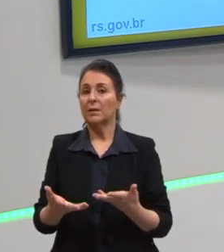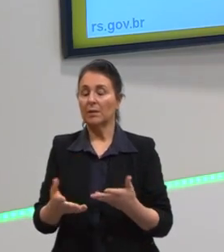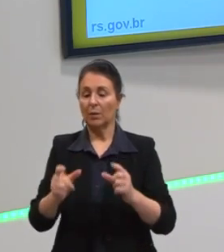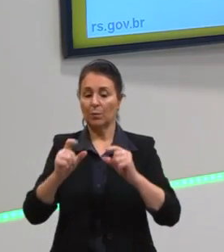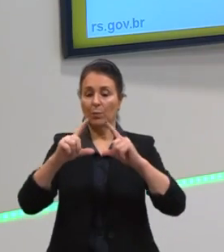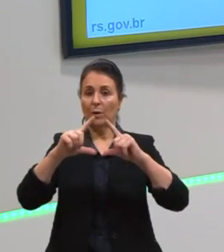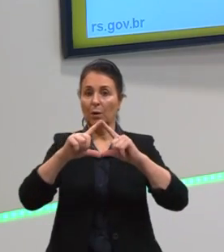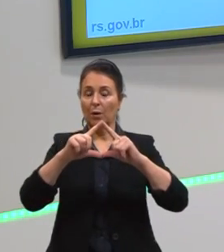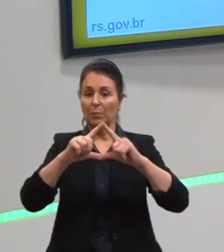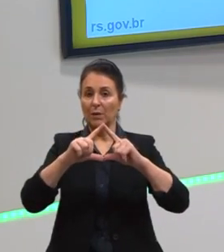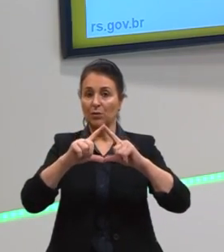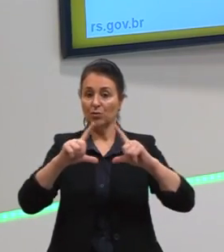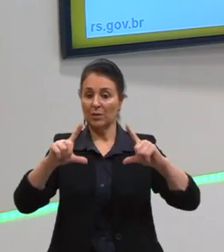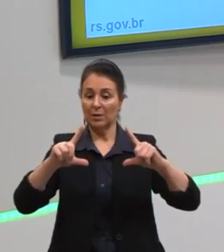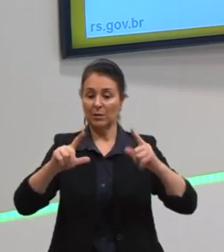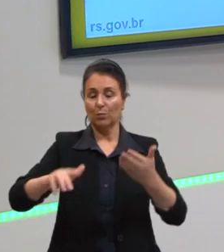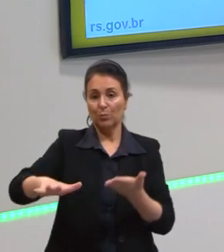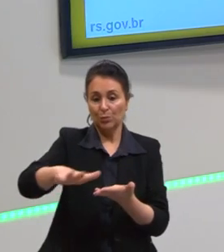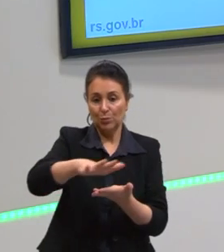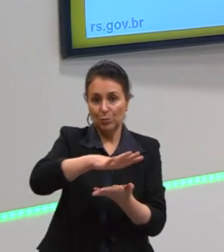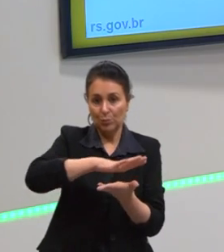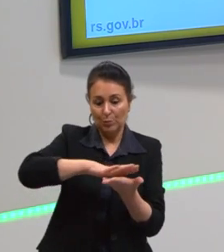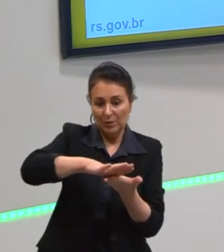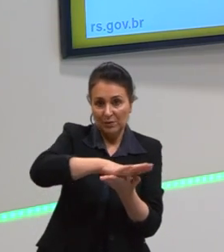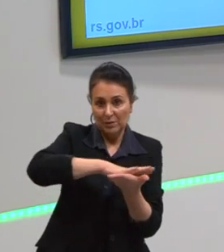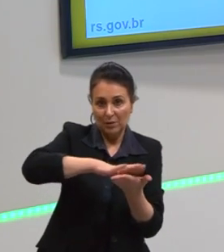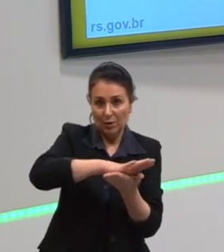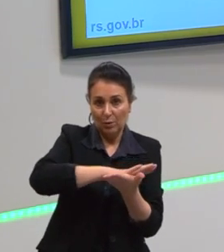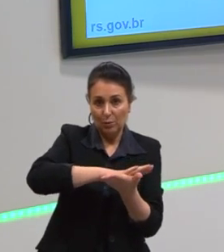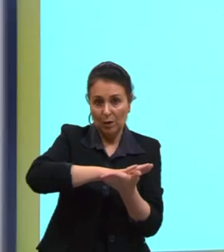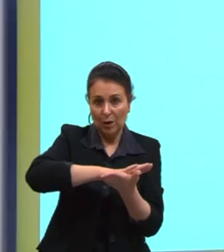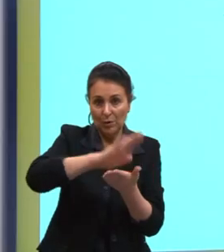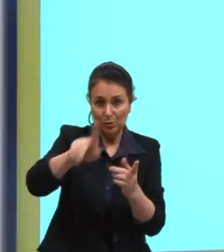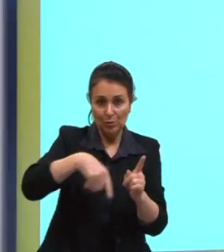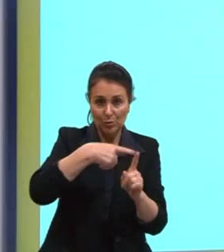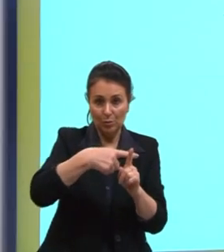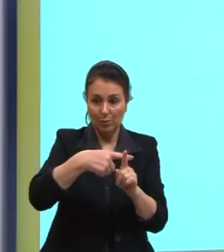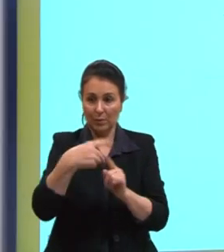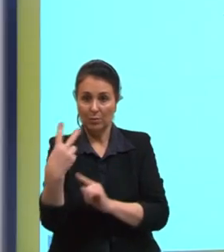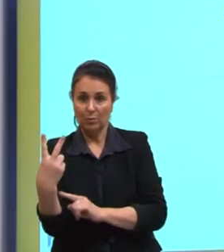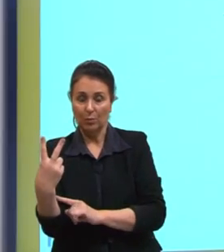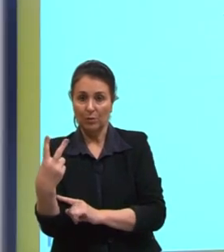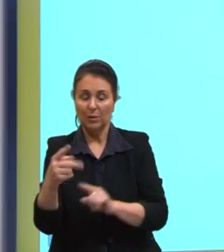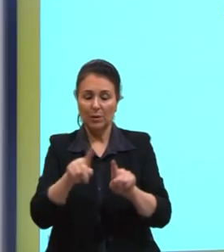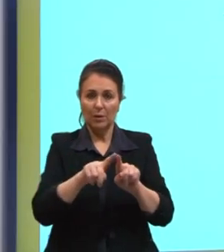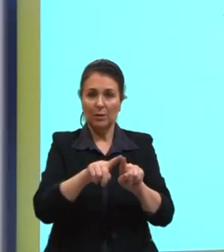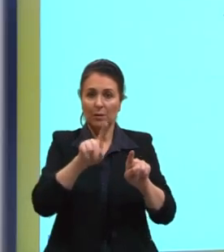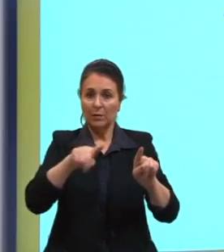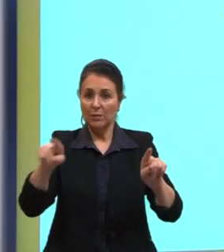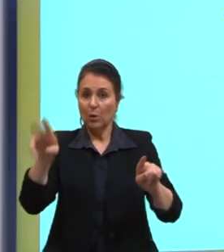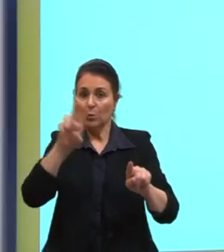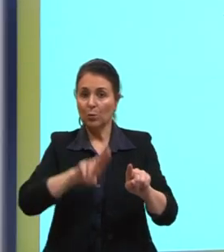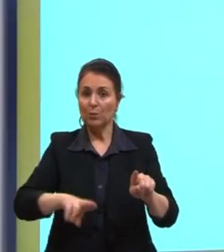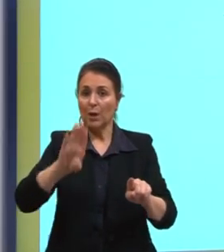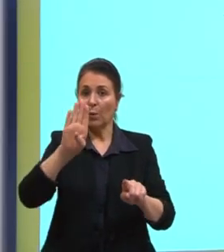dilatação superficial, a gente acrescenta o 2. Aqui tem uma variação, que se usa o beta. Mas aconselho